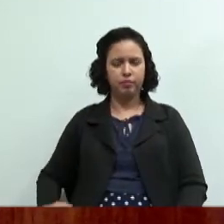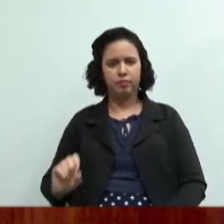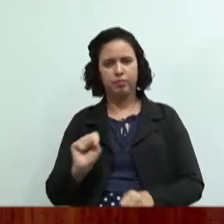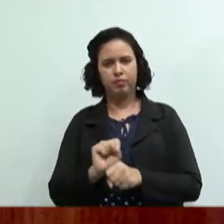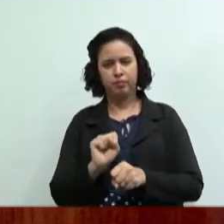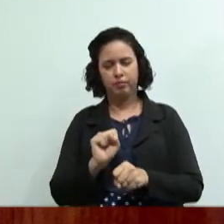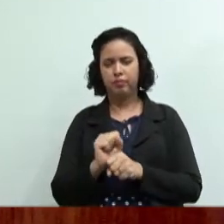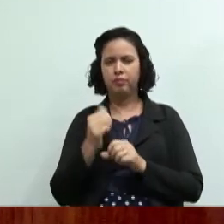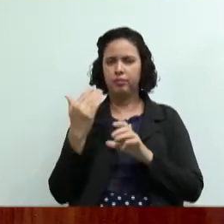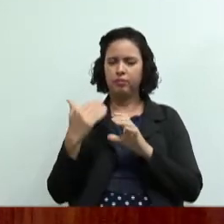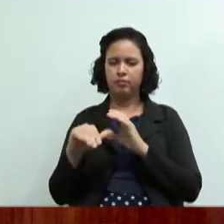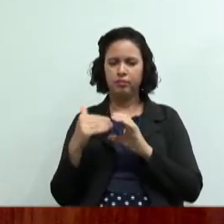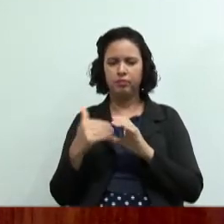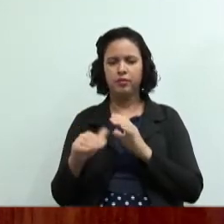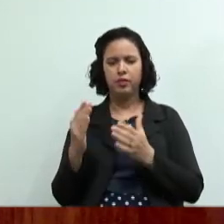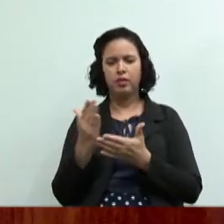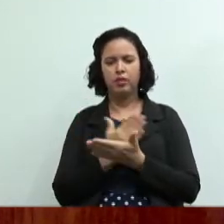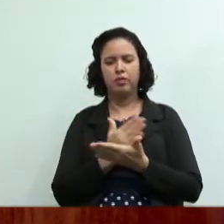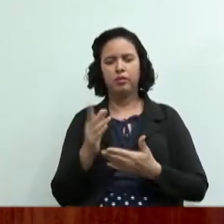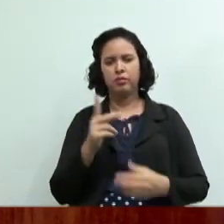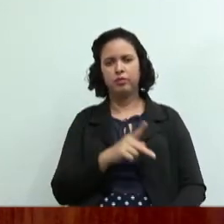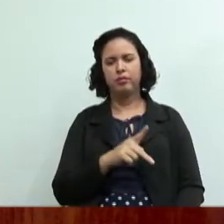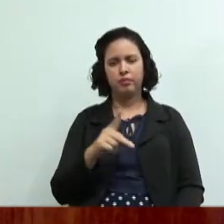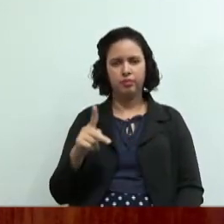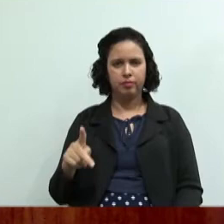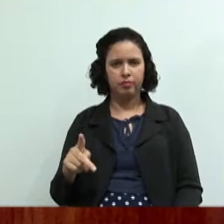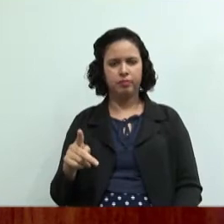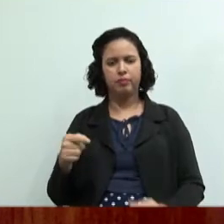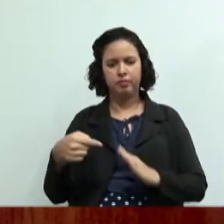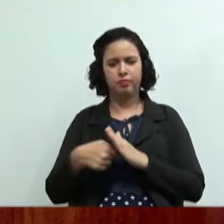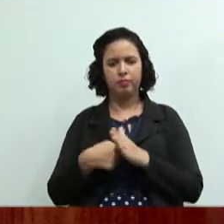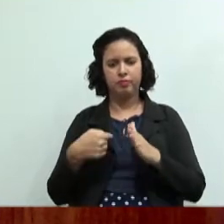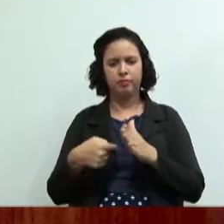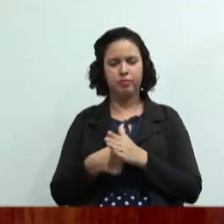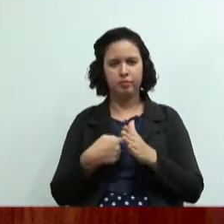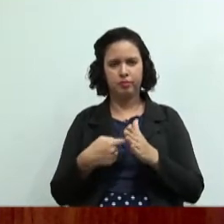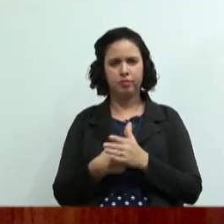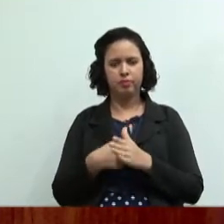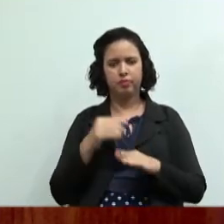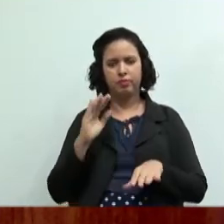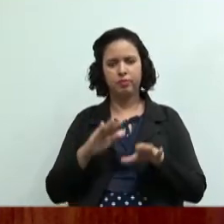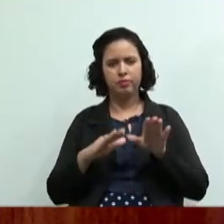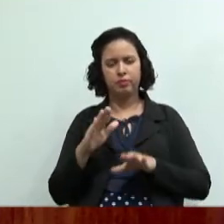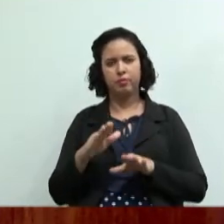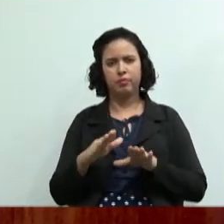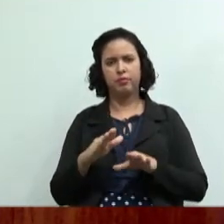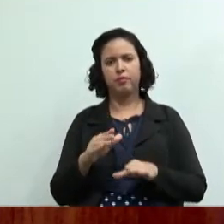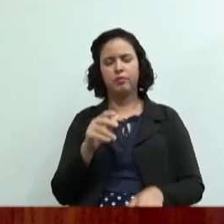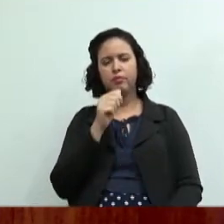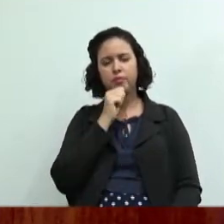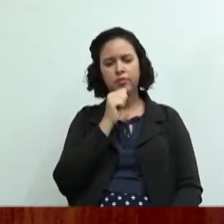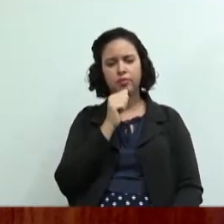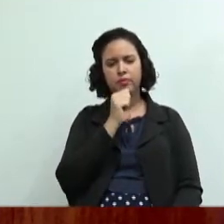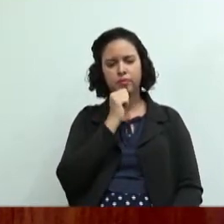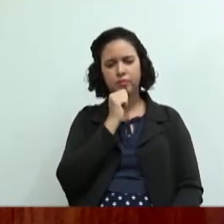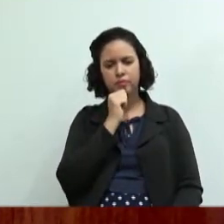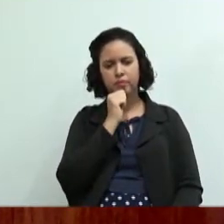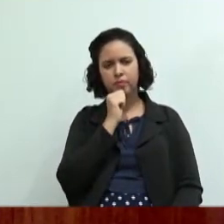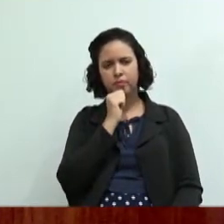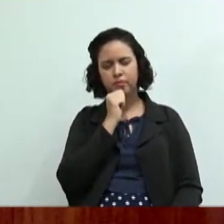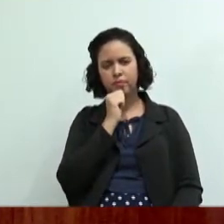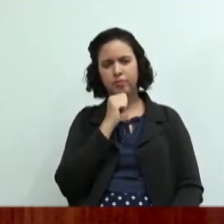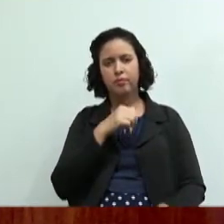sempre enviando né alguns professores ainda agora mesmo estavam me pedindo então às vezes tem professor que ainda não recebeu e